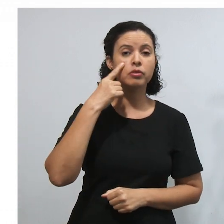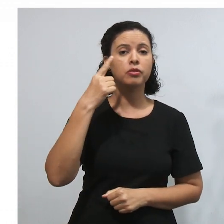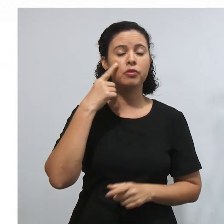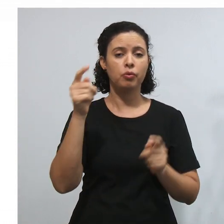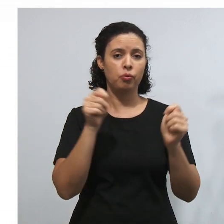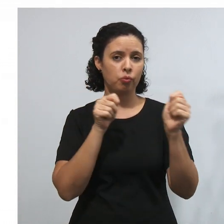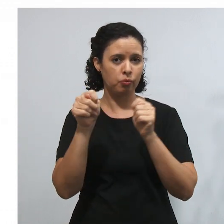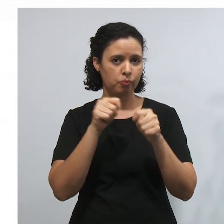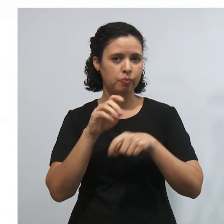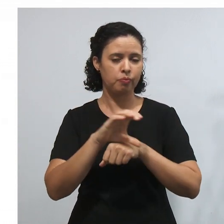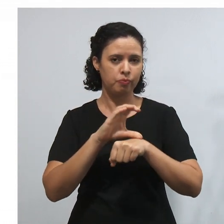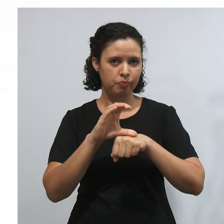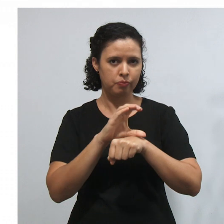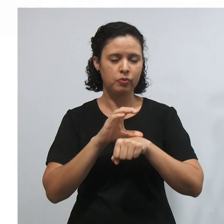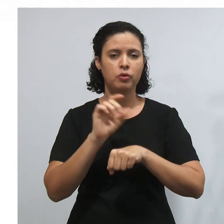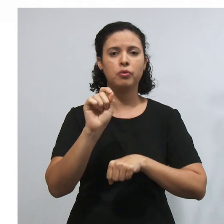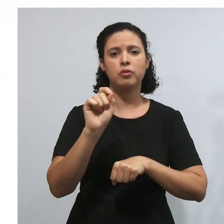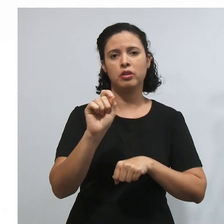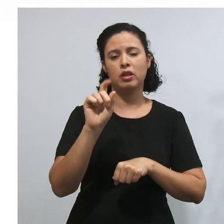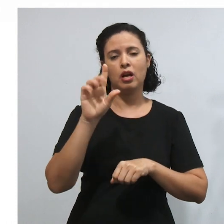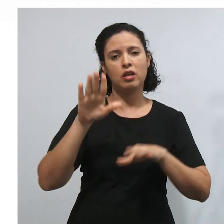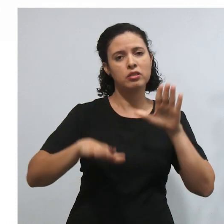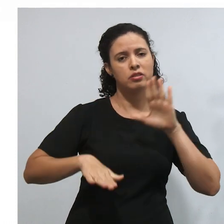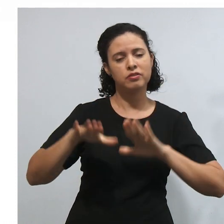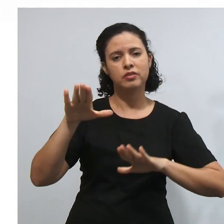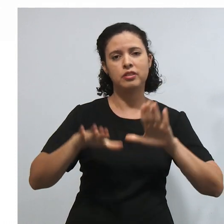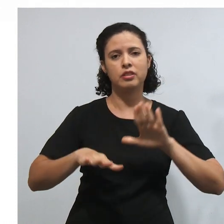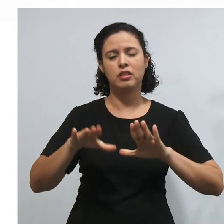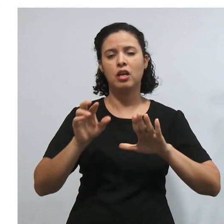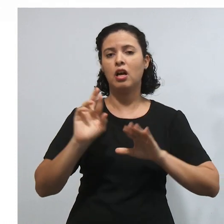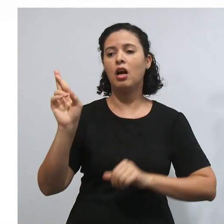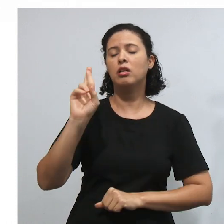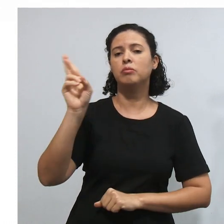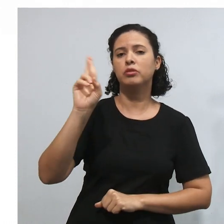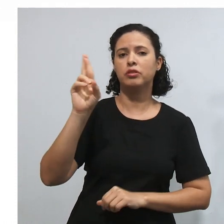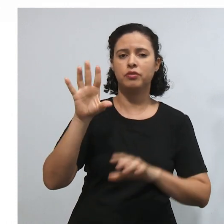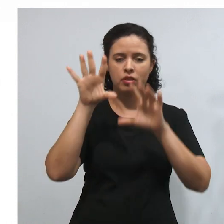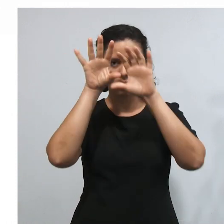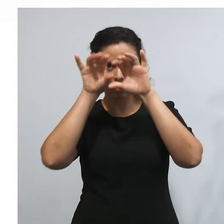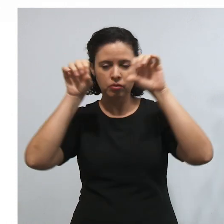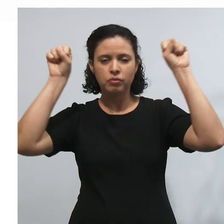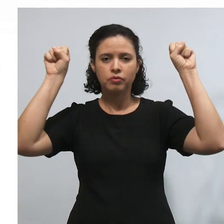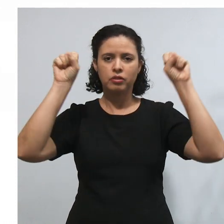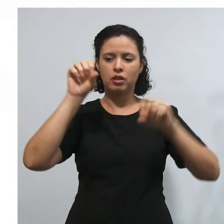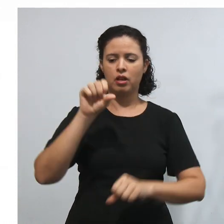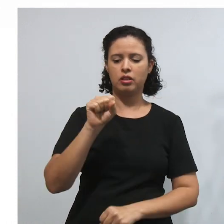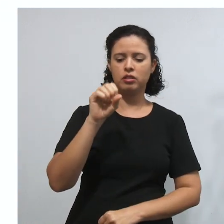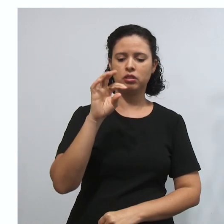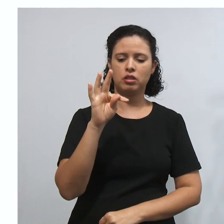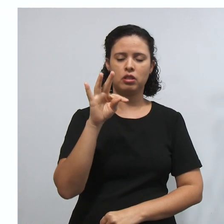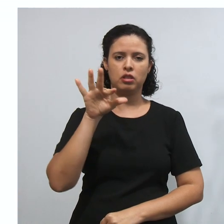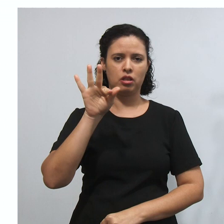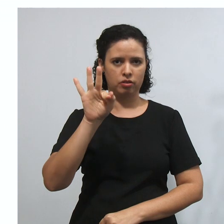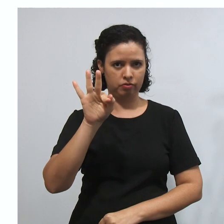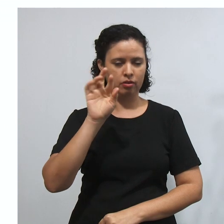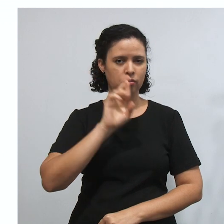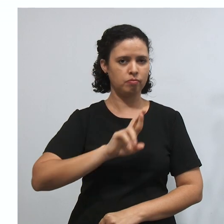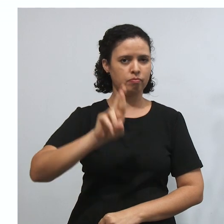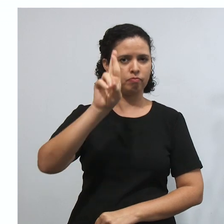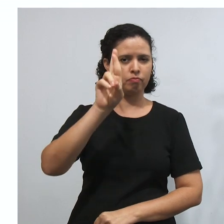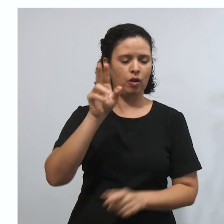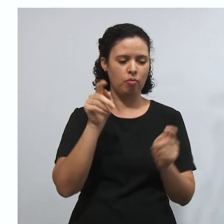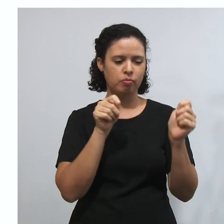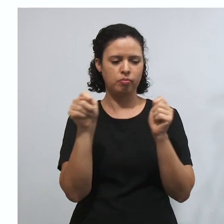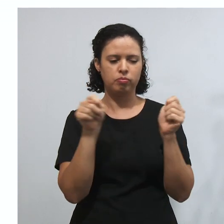de Constitucionalidade, na maior parte das vezes, é feito pelo nosso Supremo Tribunal Federal. Olha só, ainda